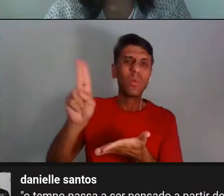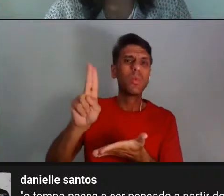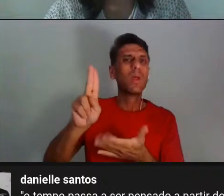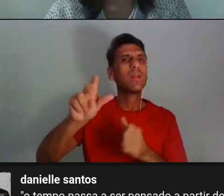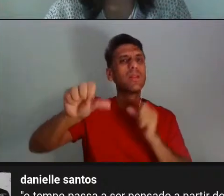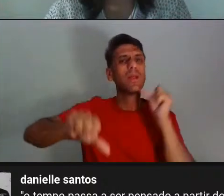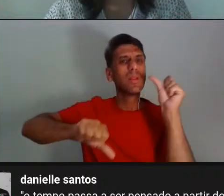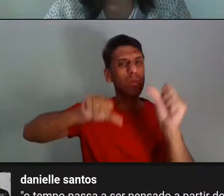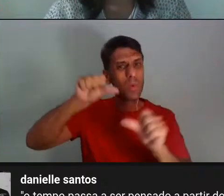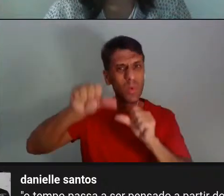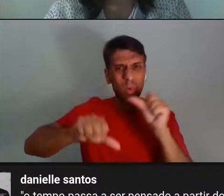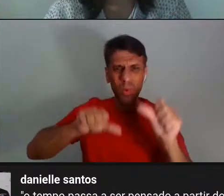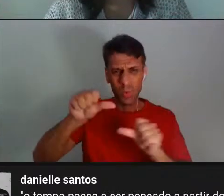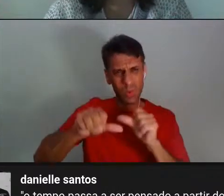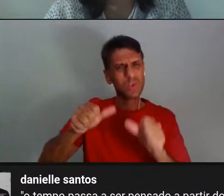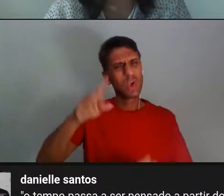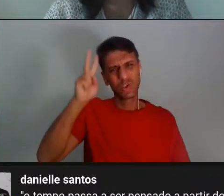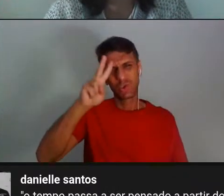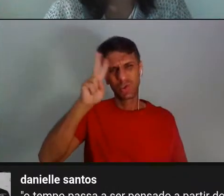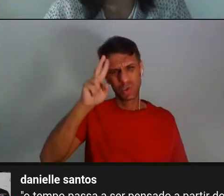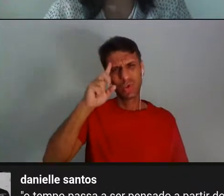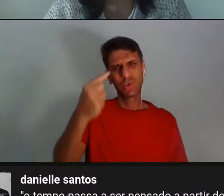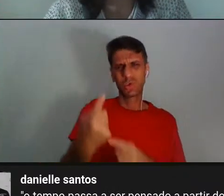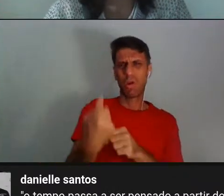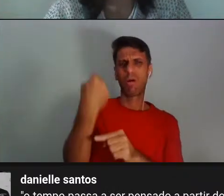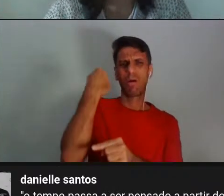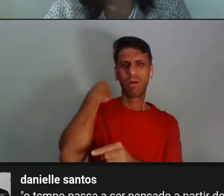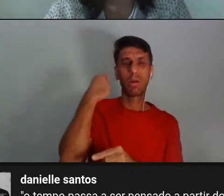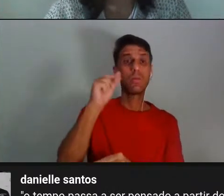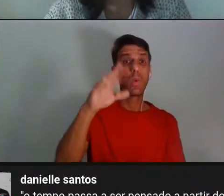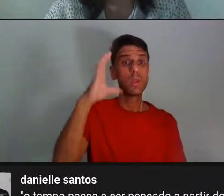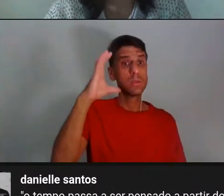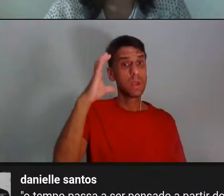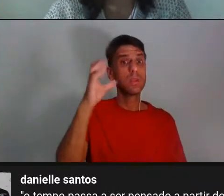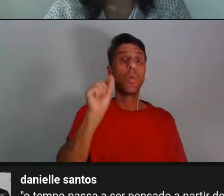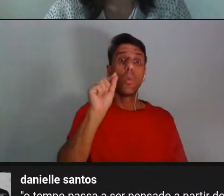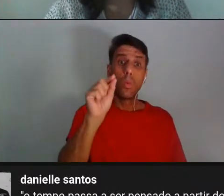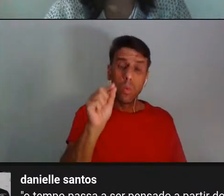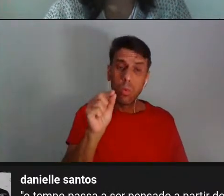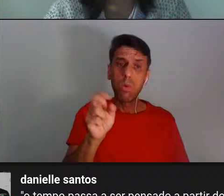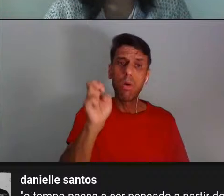a gente já viu muitas vezes na história, né? a ciência com o poder político.